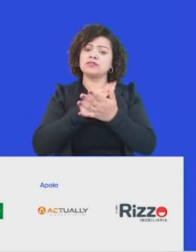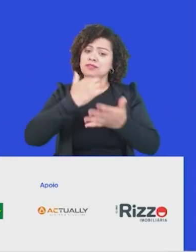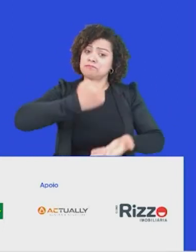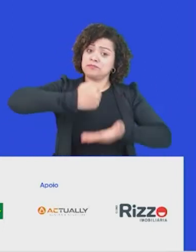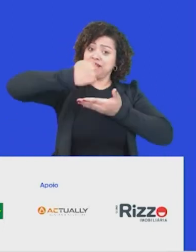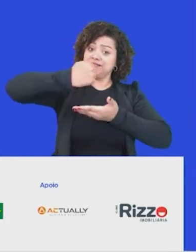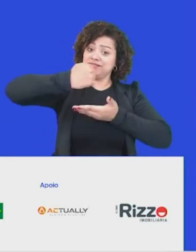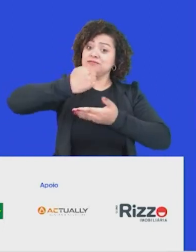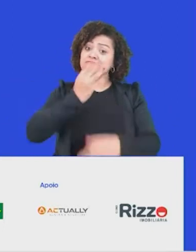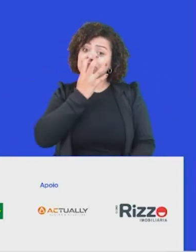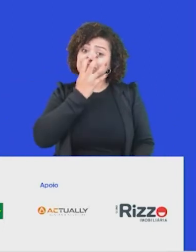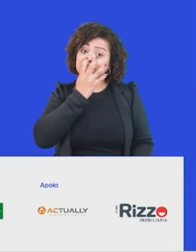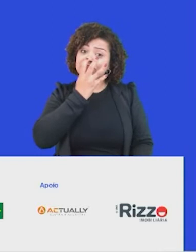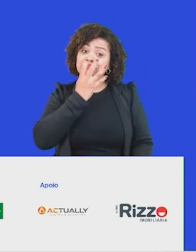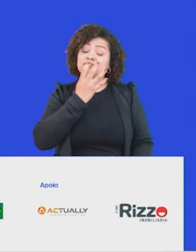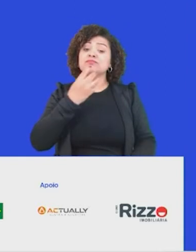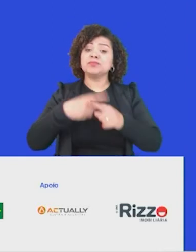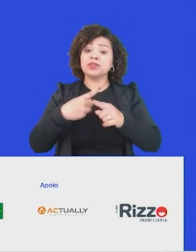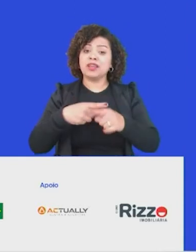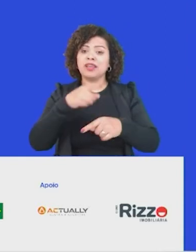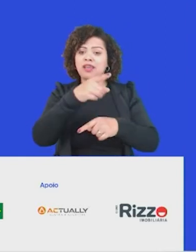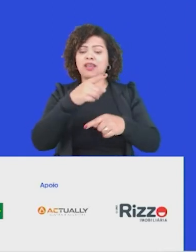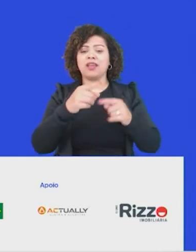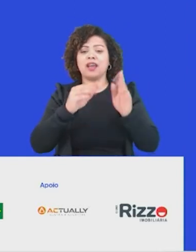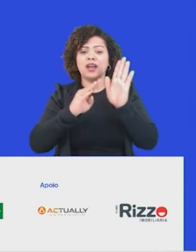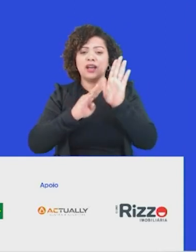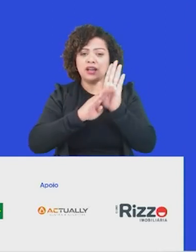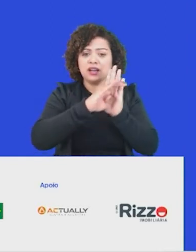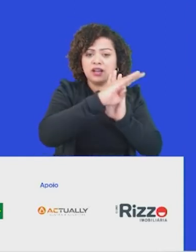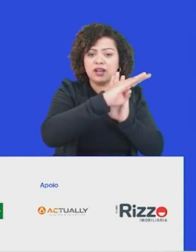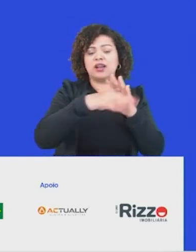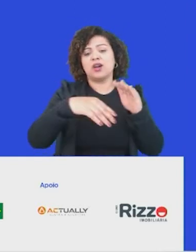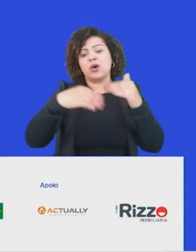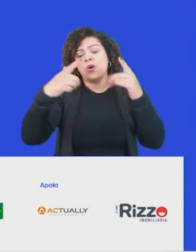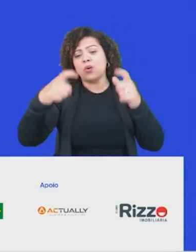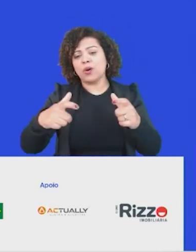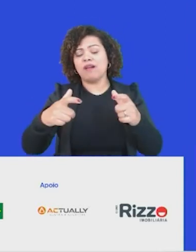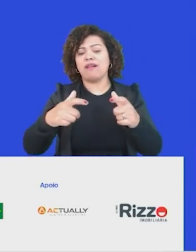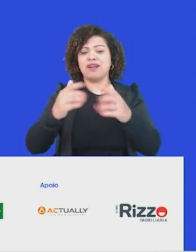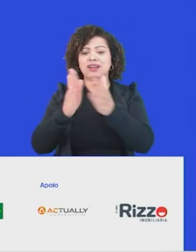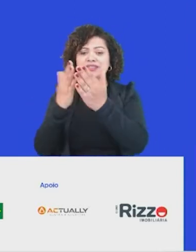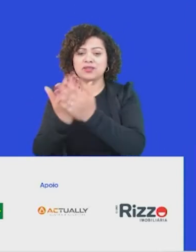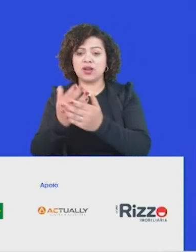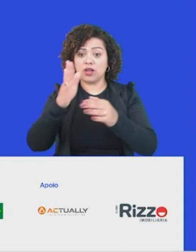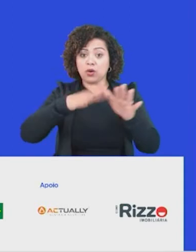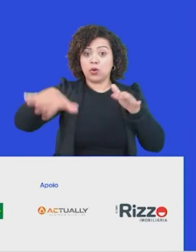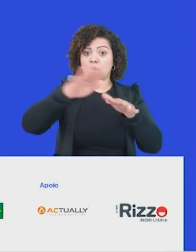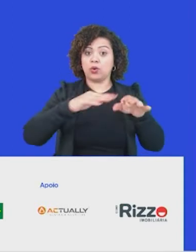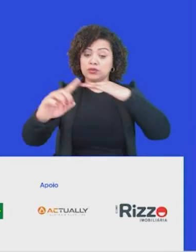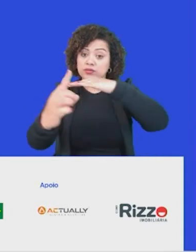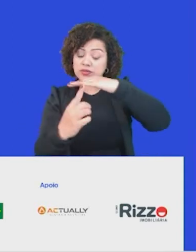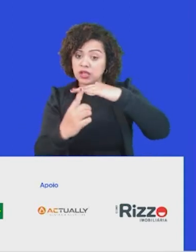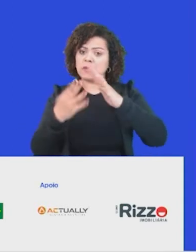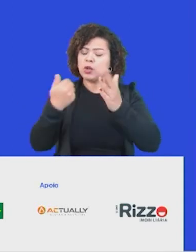bem interessantes, porque quando eles vêm da própria cadeia de valor, como o caso da MRV, que é um dos nossos grandes clientes, maior construtora da América